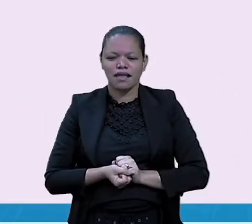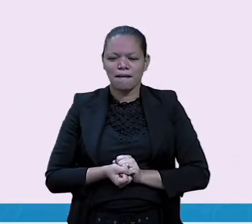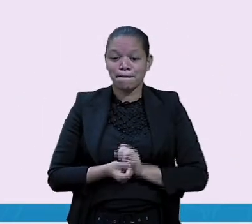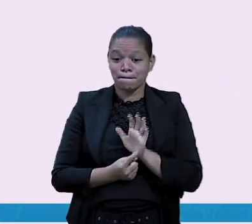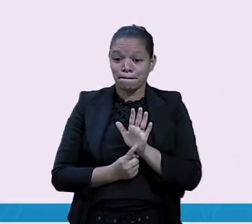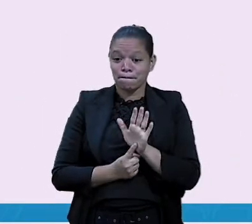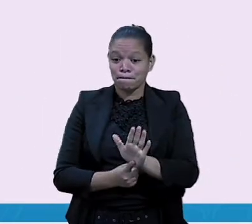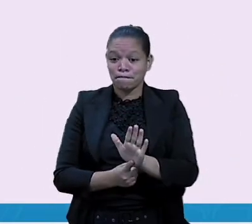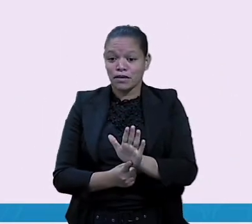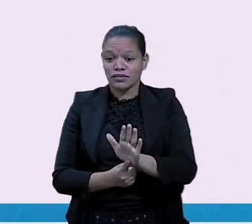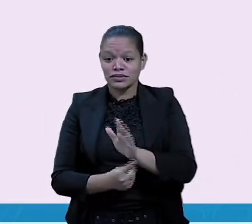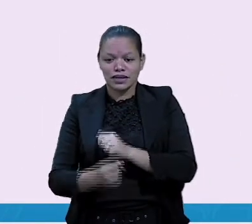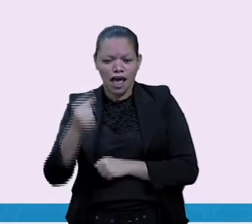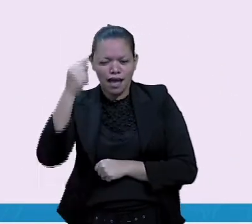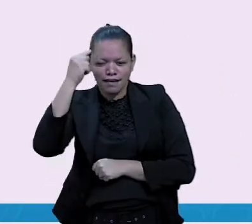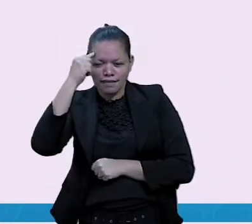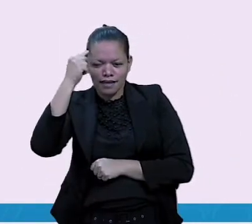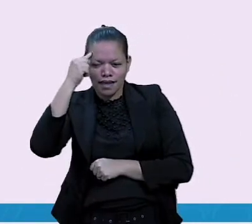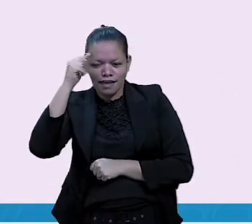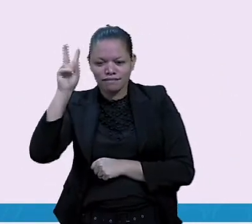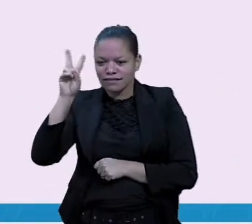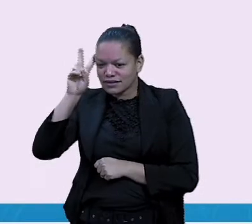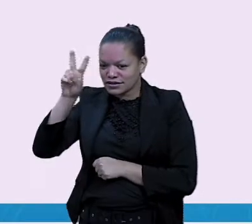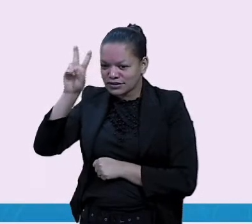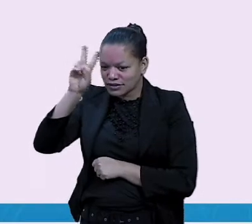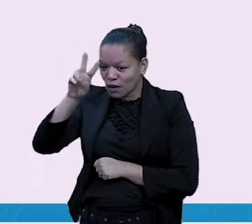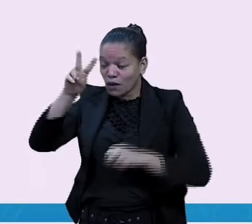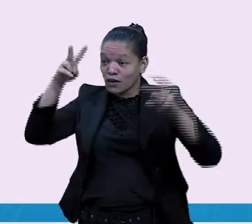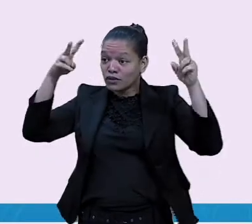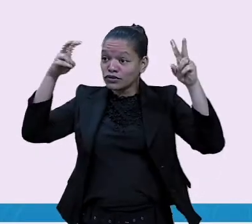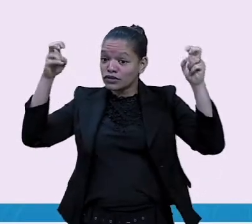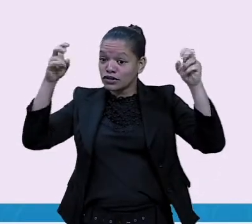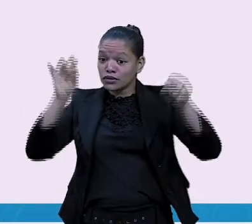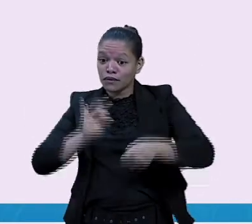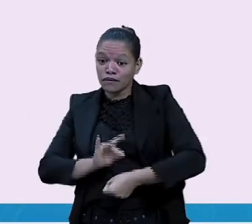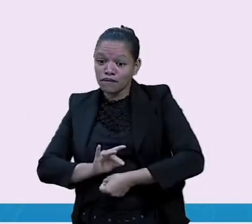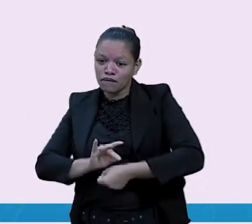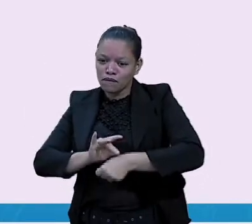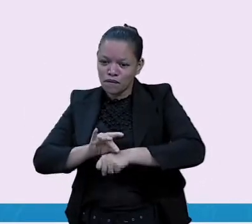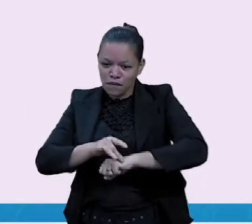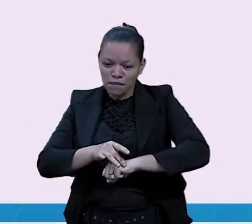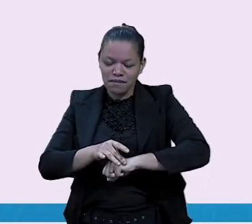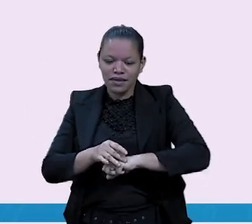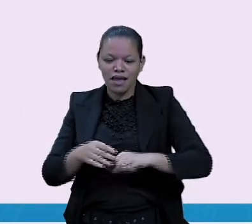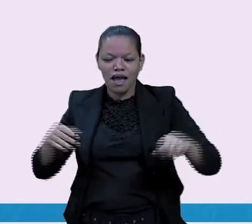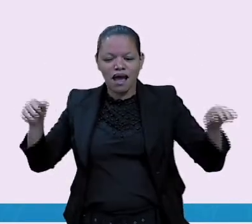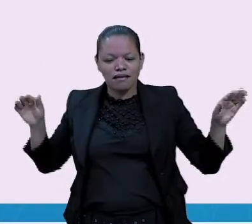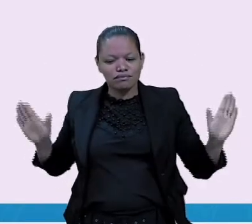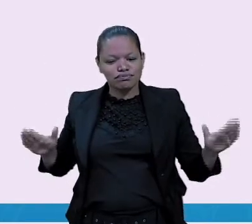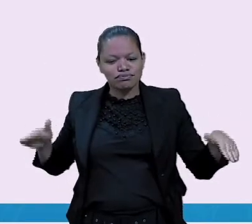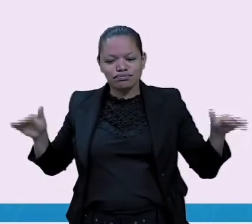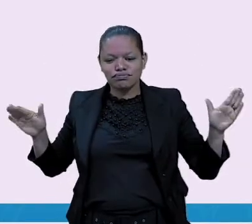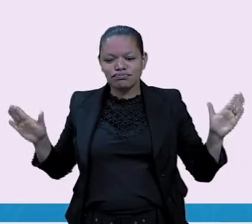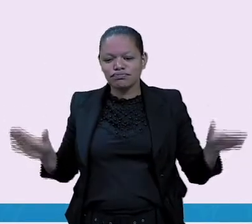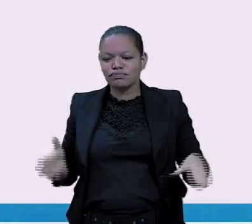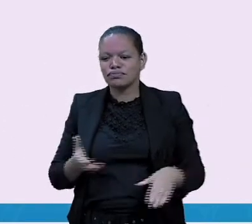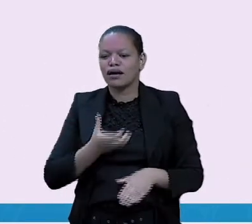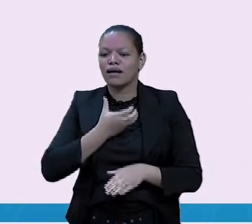história vai nos falar. Então o título é A Formiga e a Pomba. Número